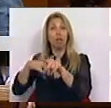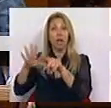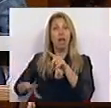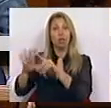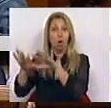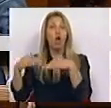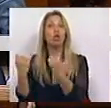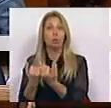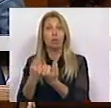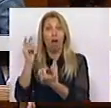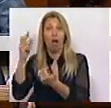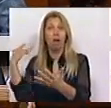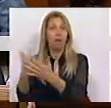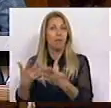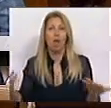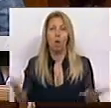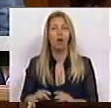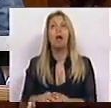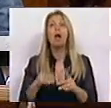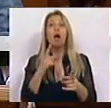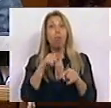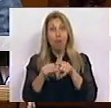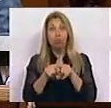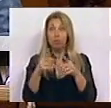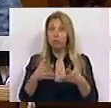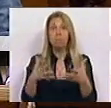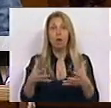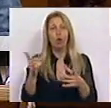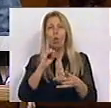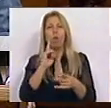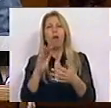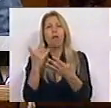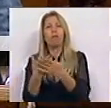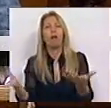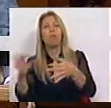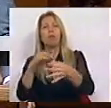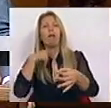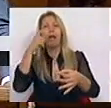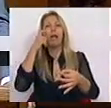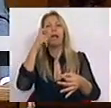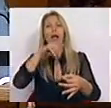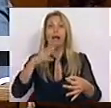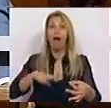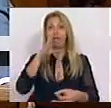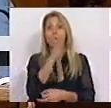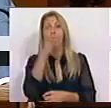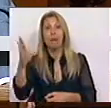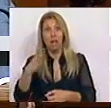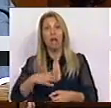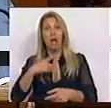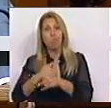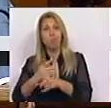alternativa às políticas da atual maioria não se constrói com aqueles que as puseram em prática e que as querem manter e aprofundar.